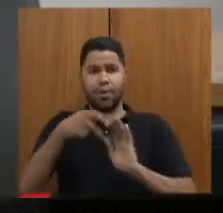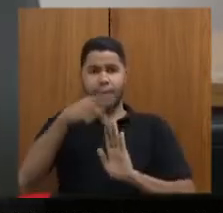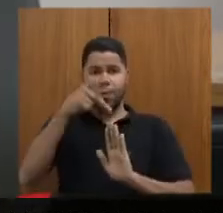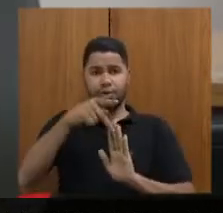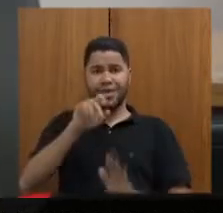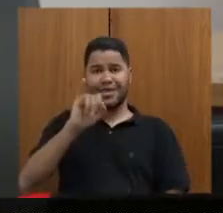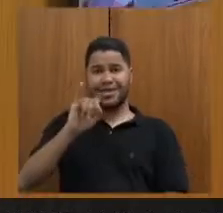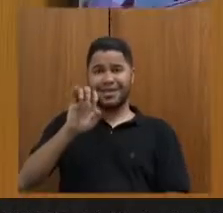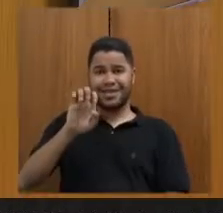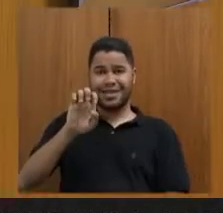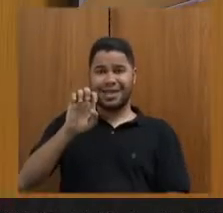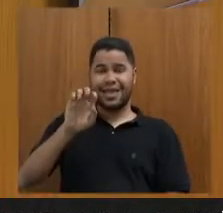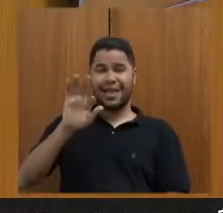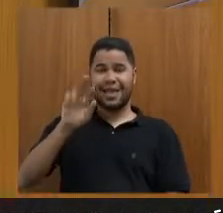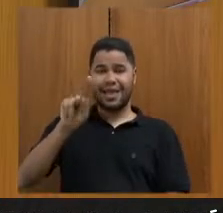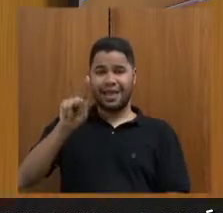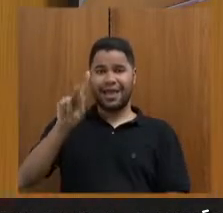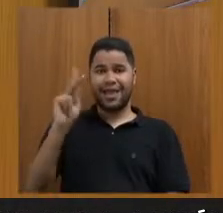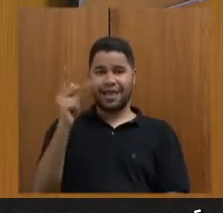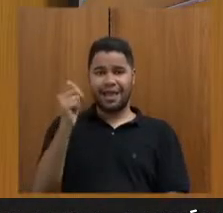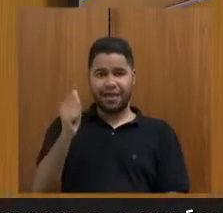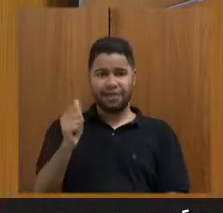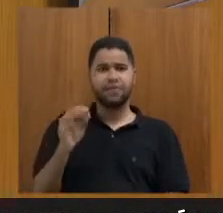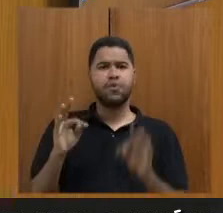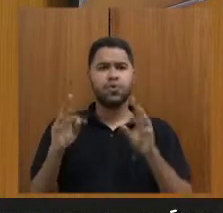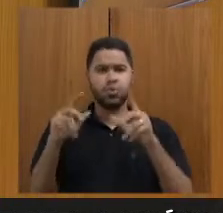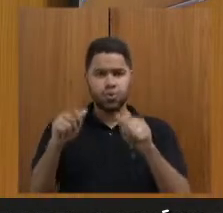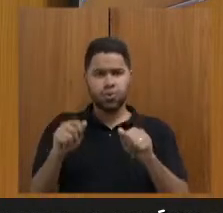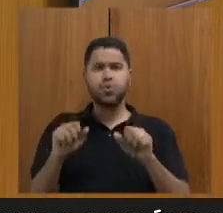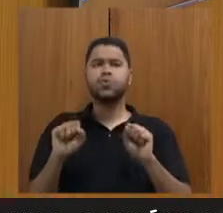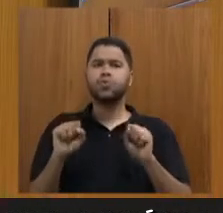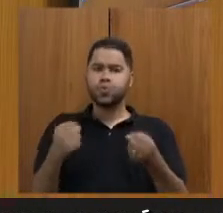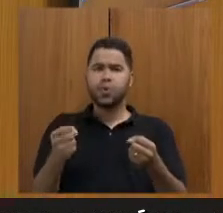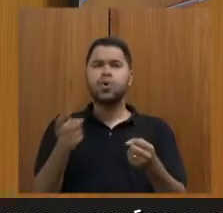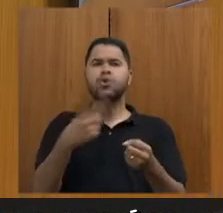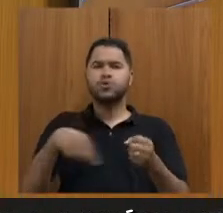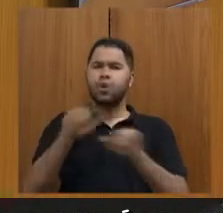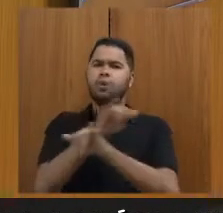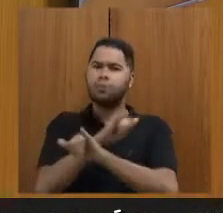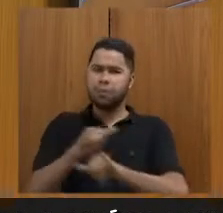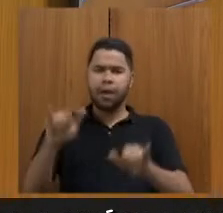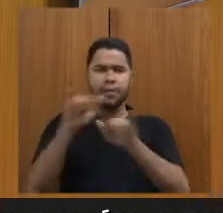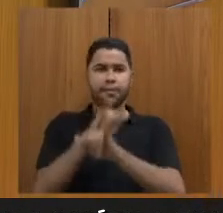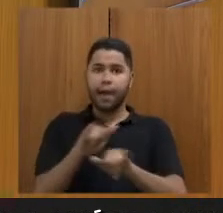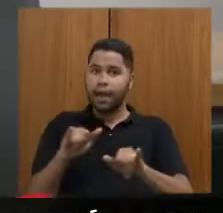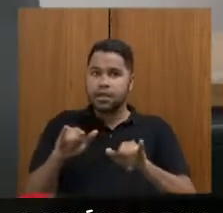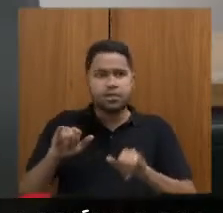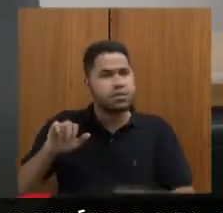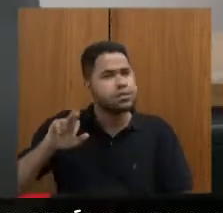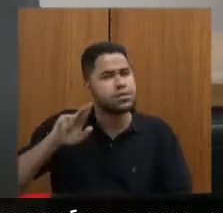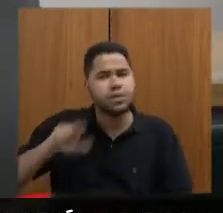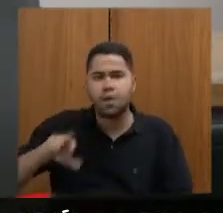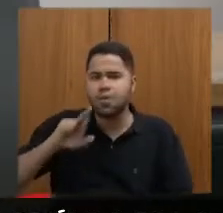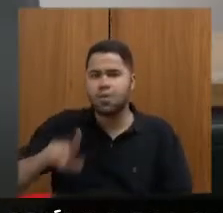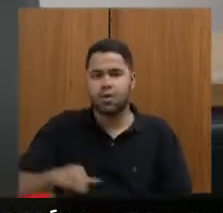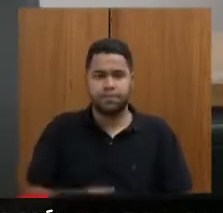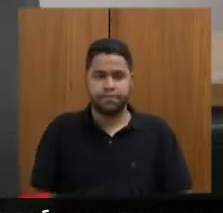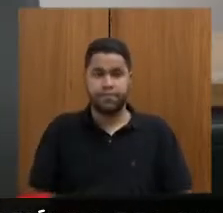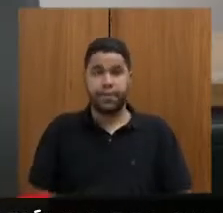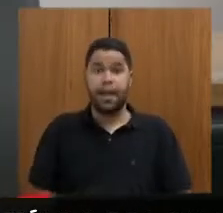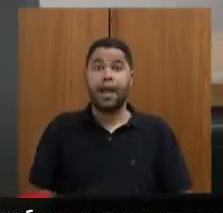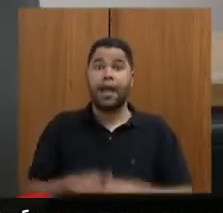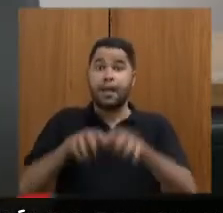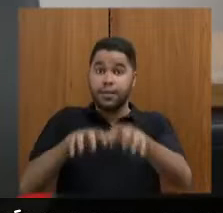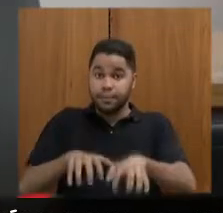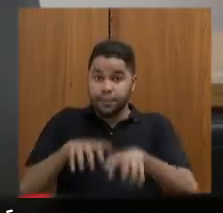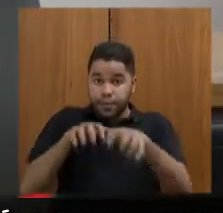Iefa dizendo que está tudo protegido. Então, estamos alertando de que não está. A mineradora GUT está